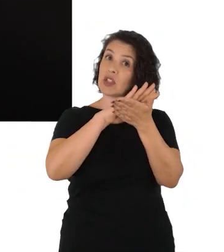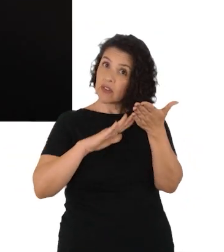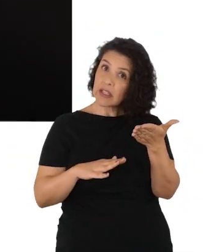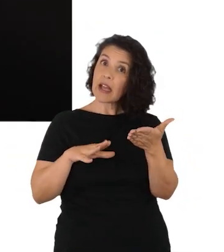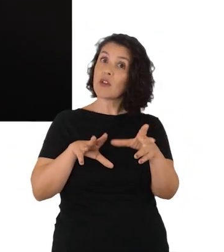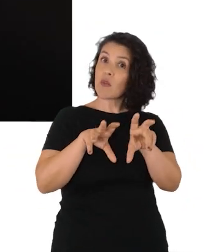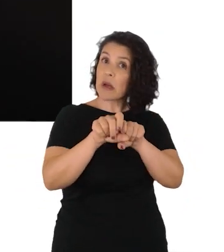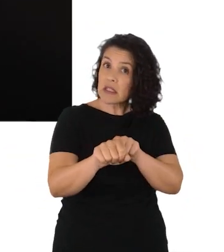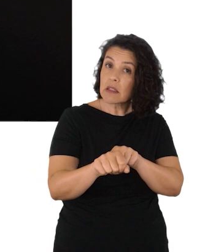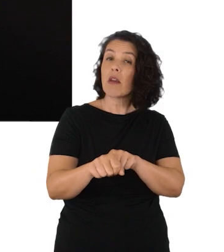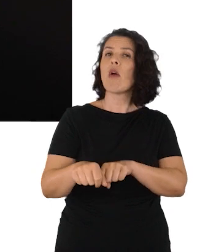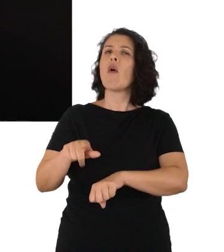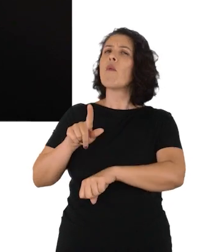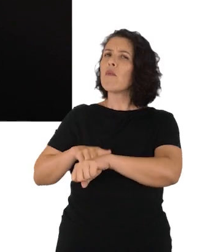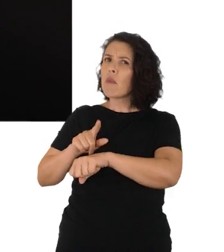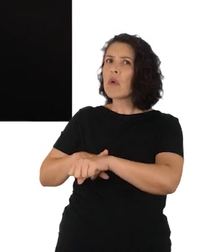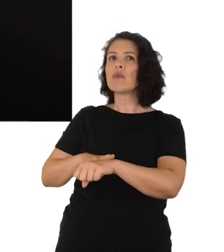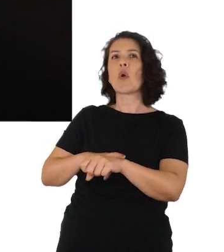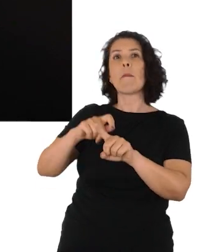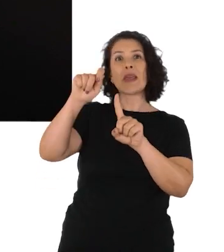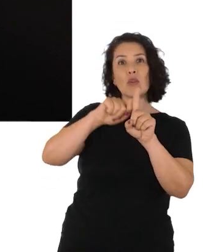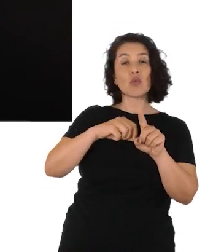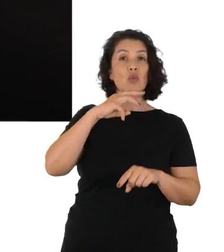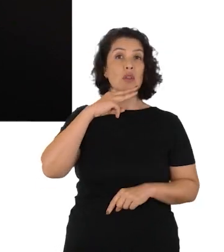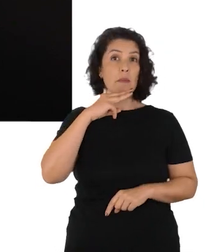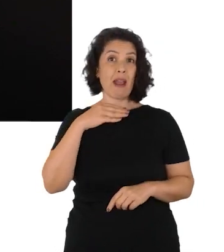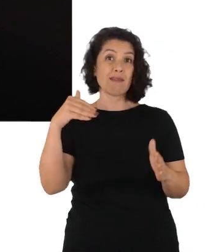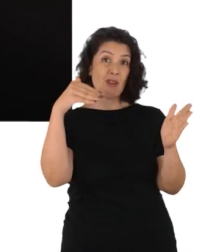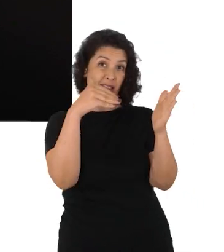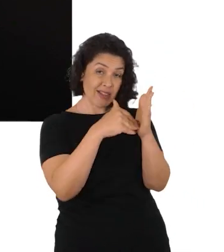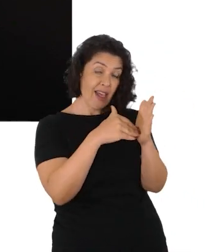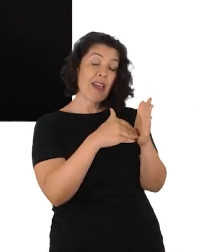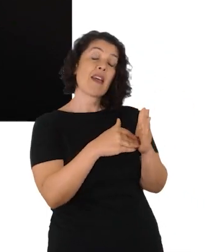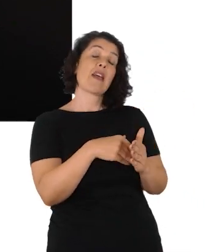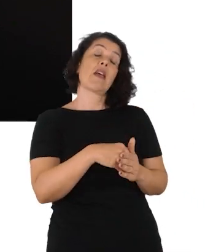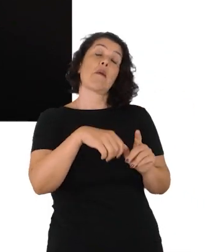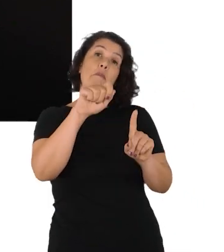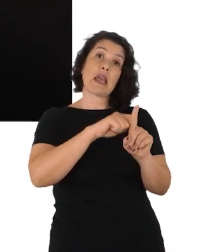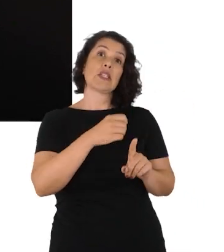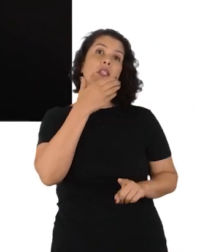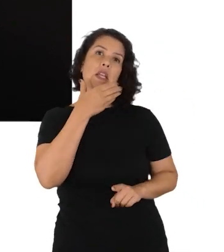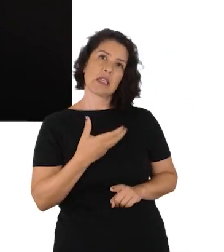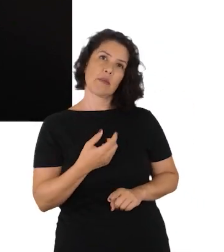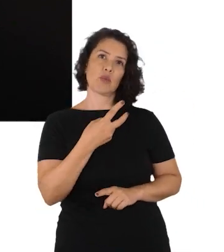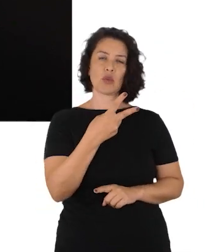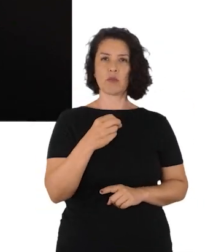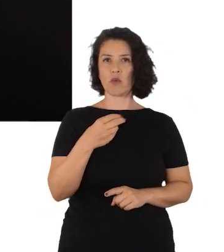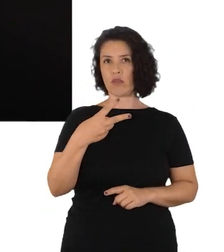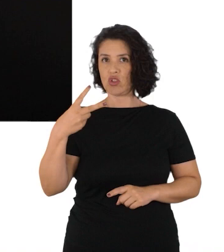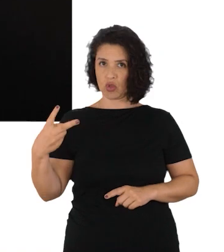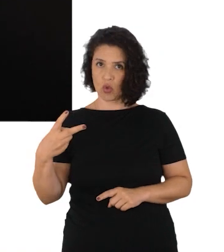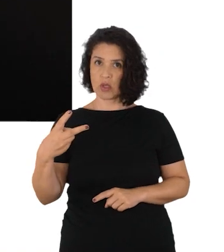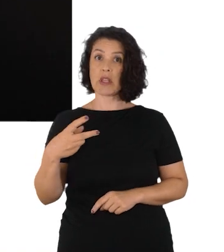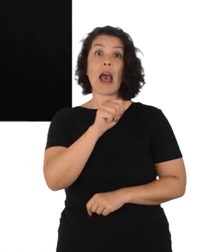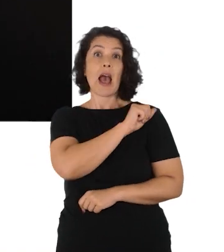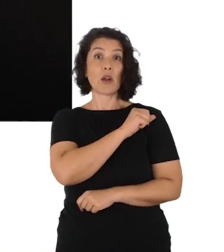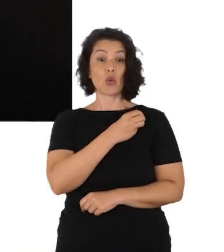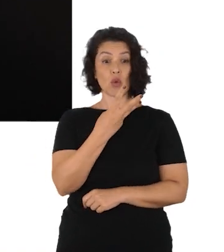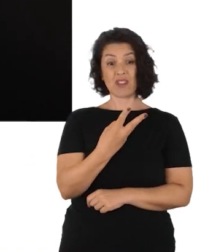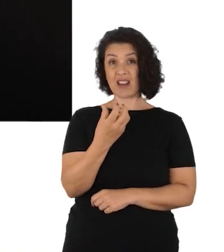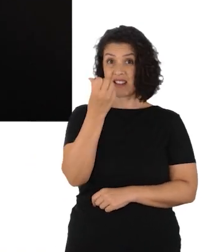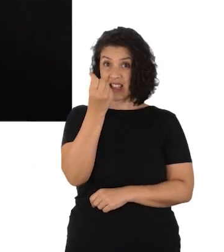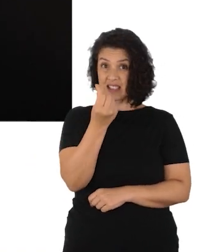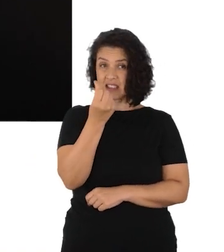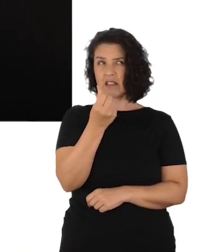E dessa forma, a atividade formativa em questão foi realizada no período de março a dezembro de 2022 e envolveu